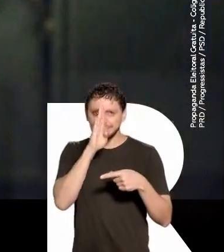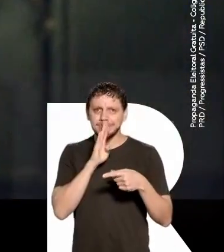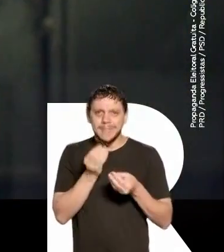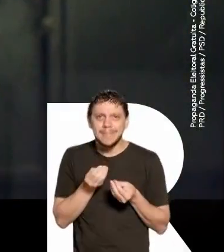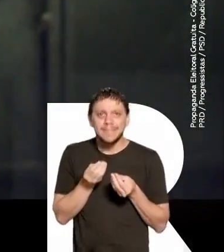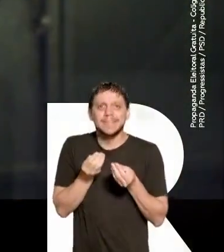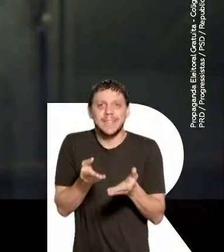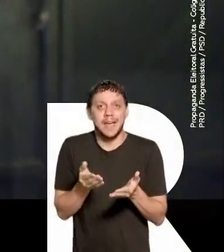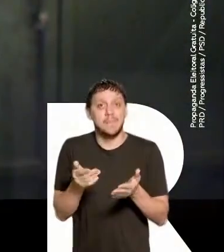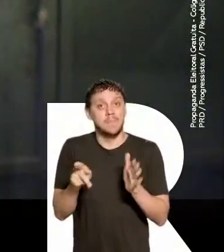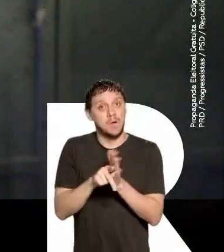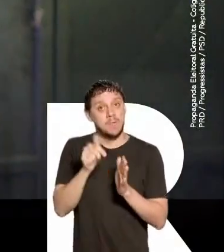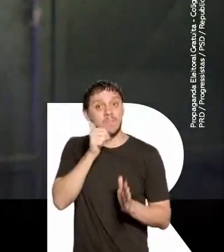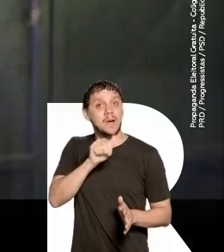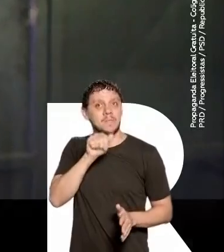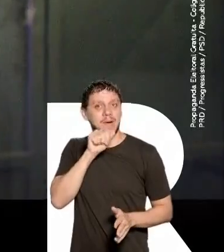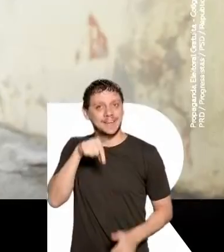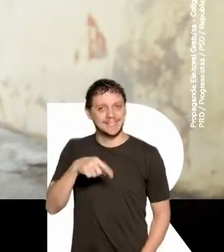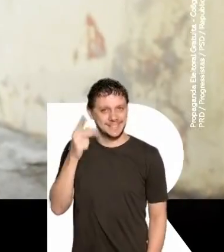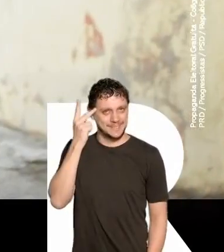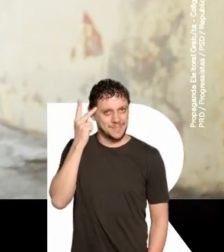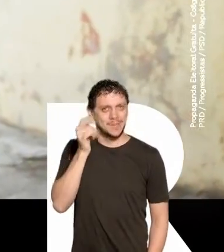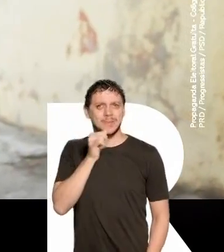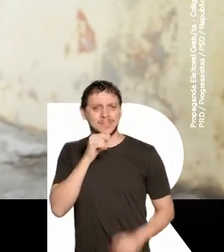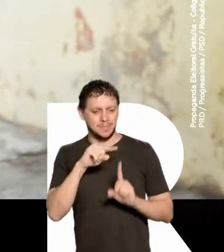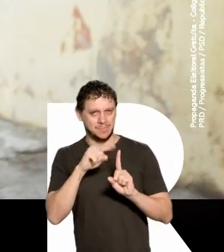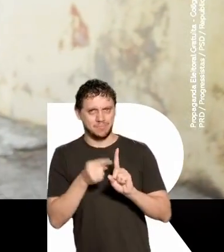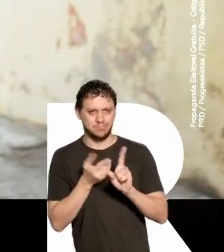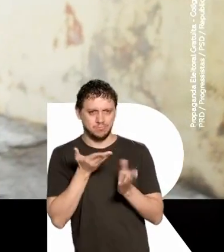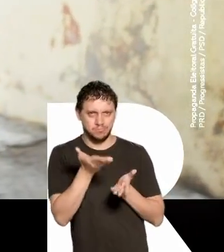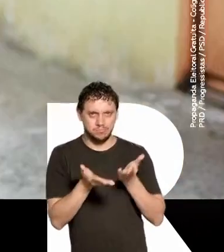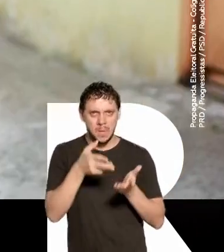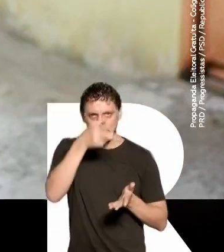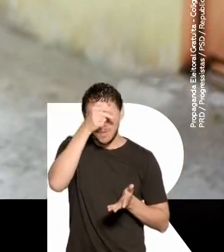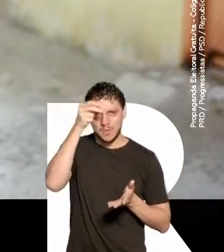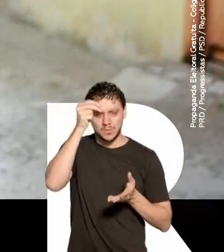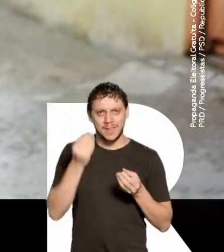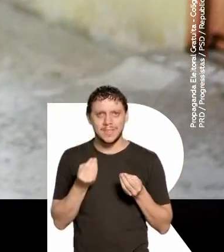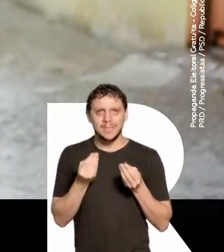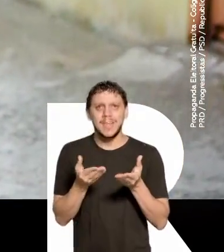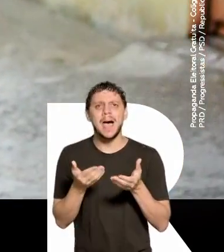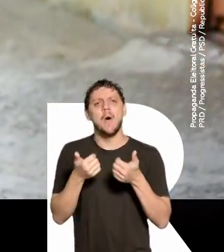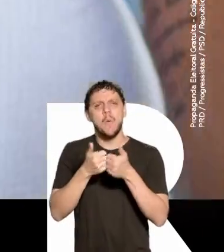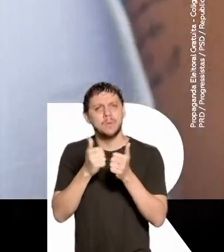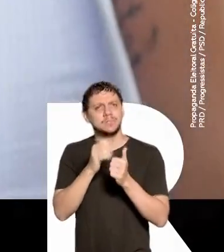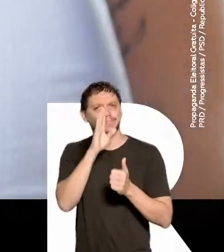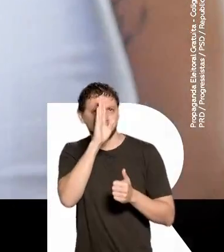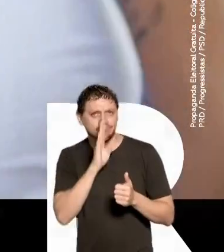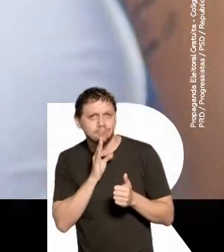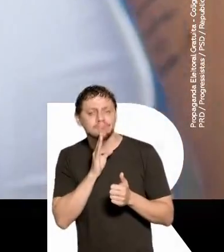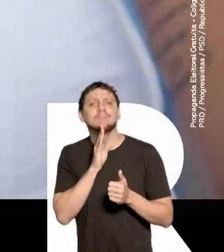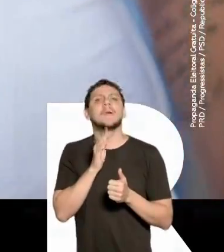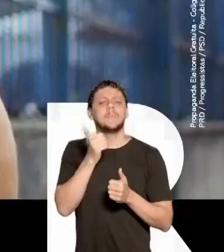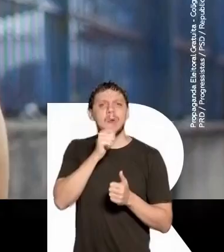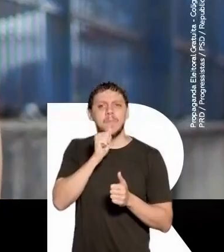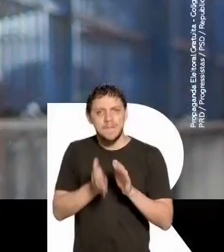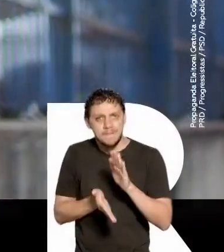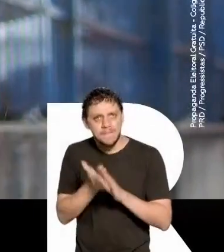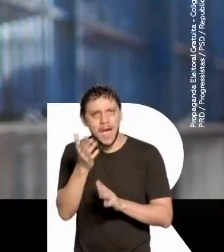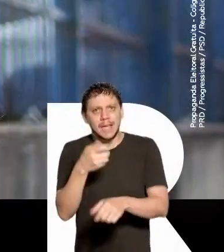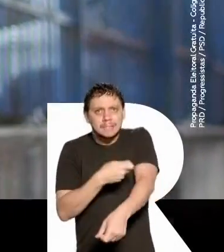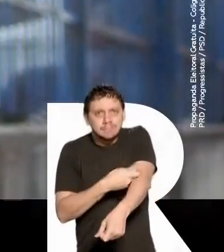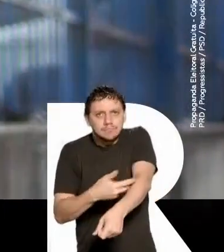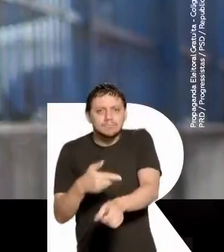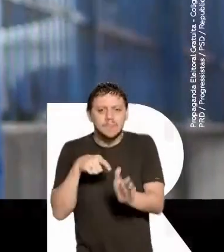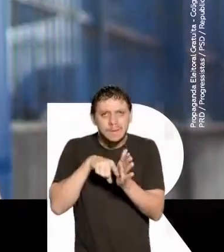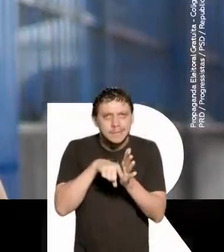públicas para as mamães aqui da cidade de São Paulo. Por exemplo, no pré-natal, a Prefeitura fornece a passagem, o transporte para as